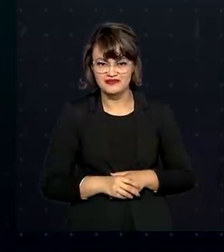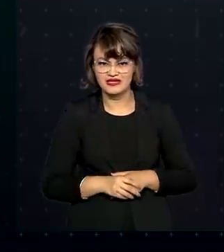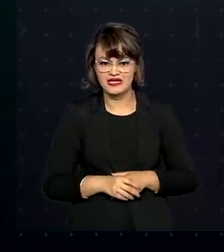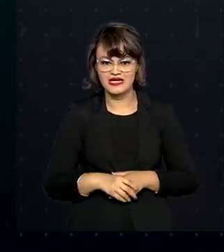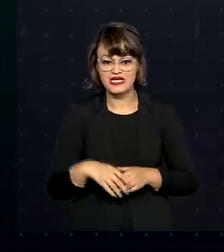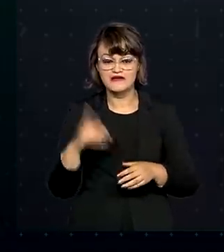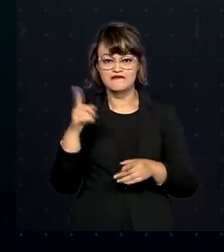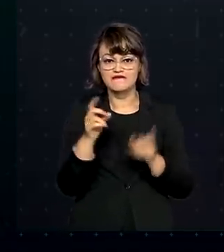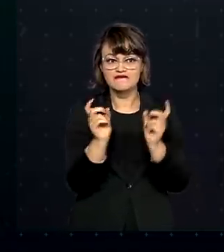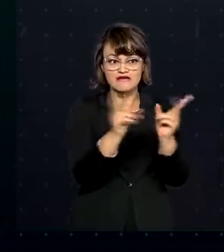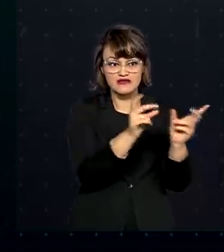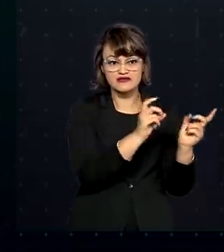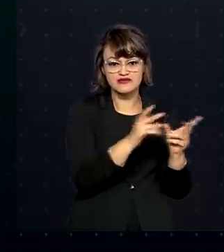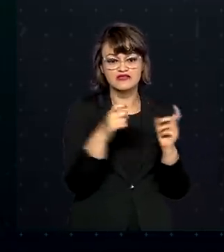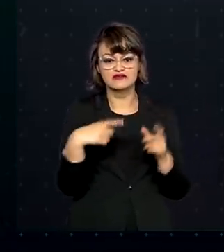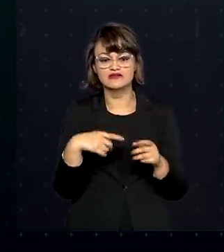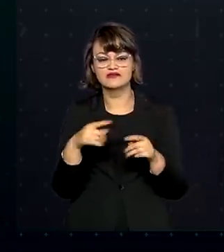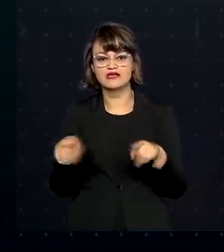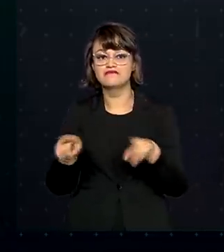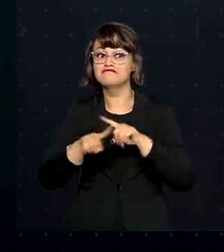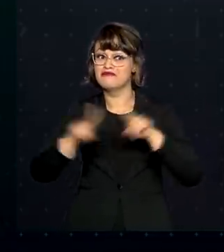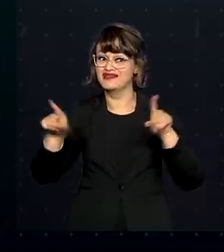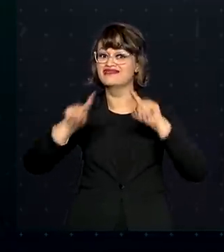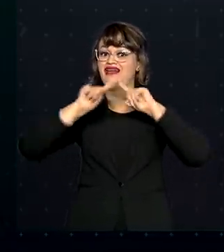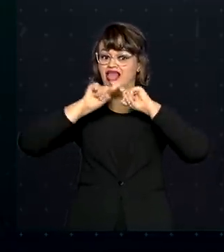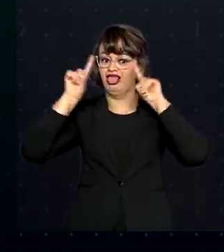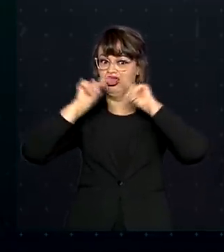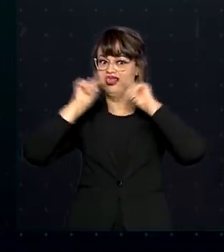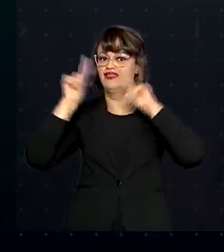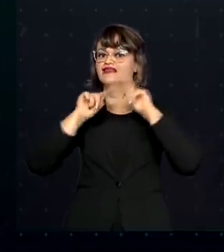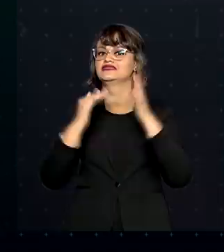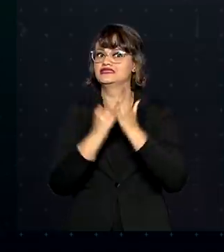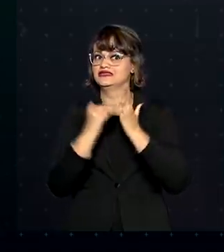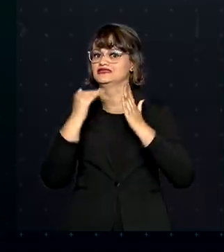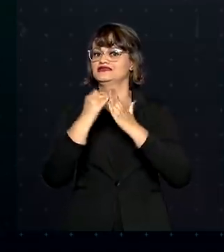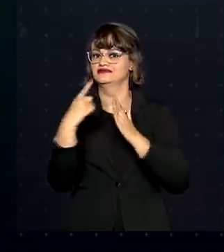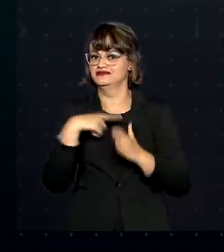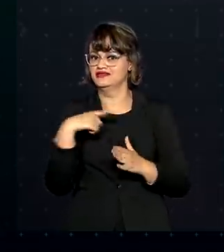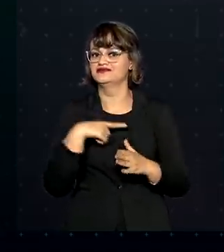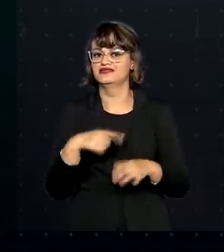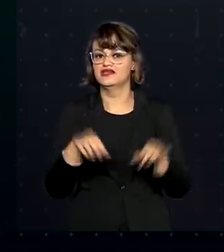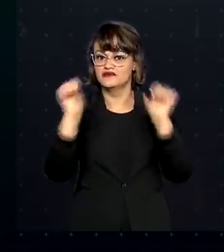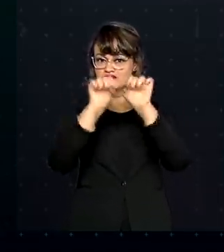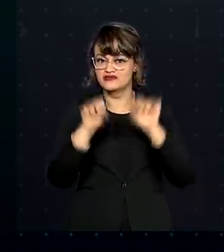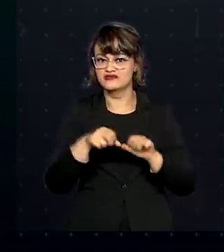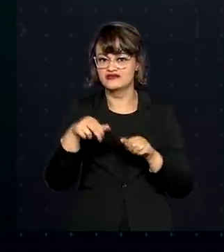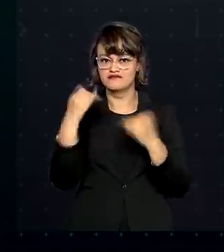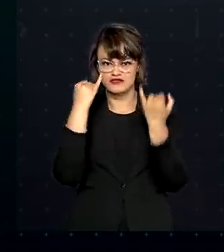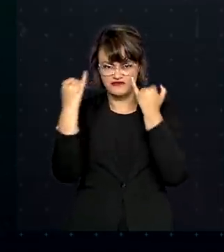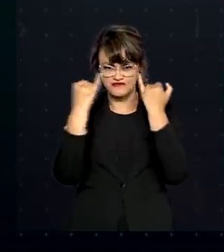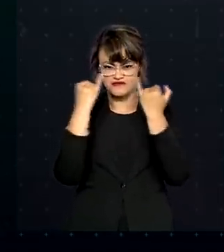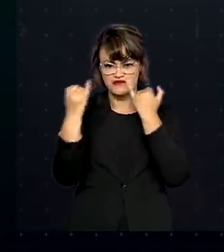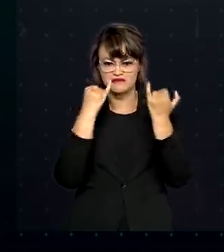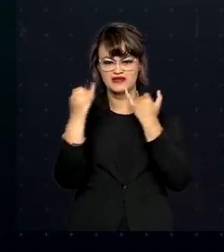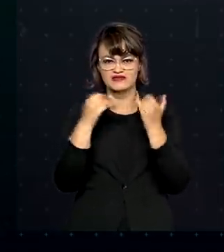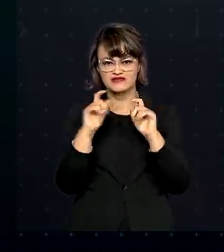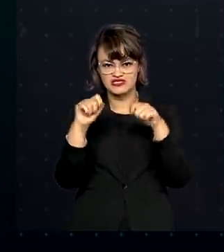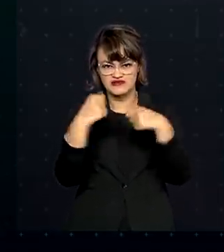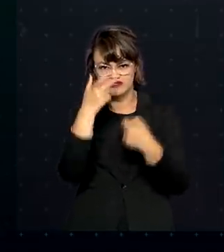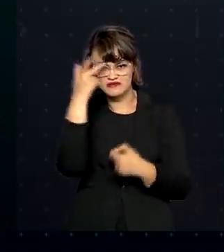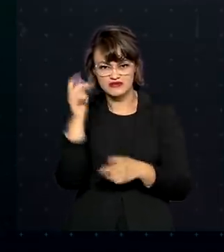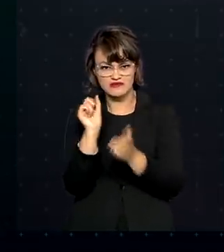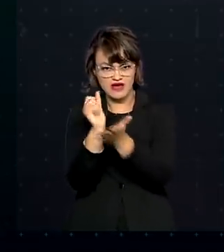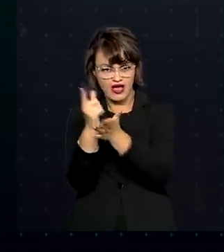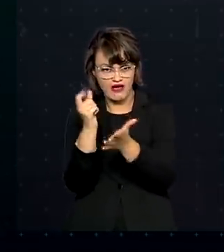Com maior número de vendas, aumentou também o número de reclamações. Segundo o Sistema Nacional de Informação de Defesa do